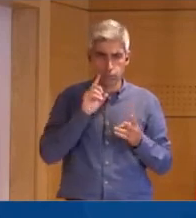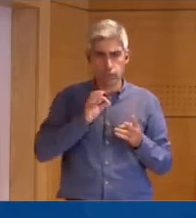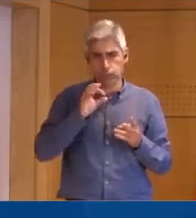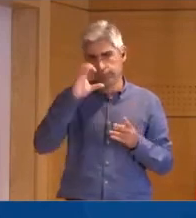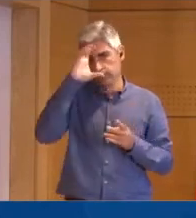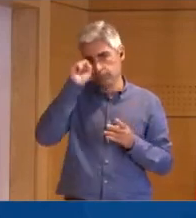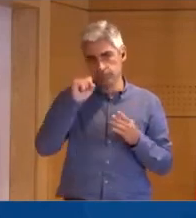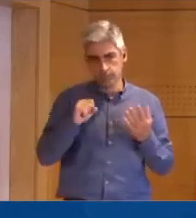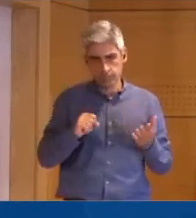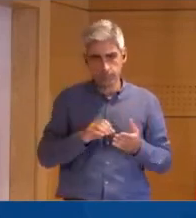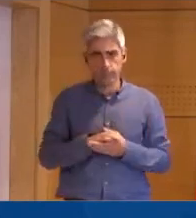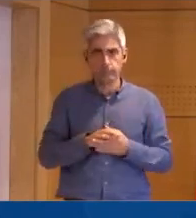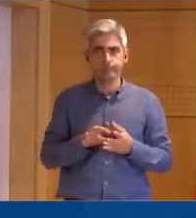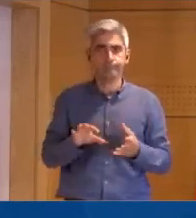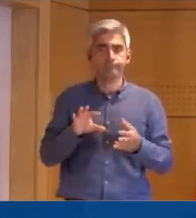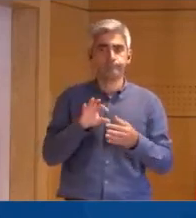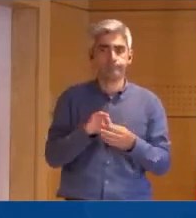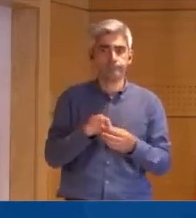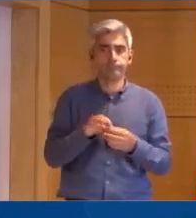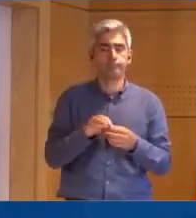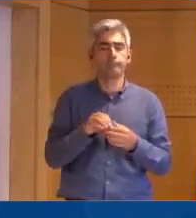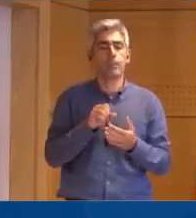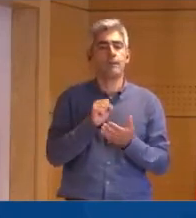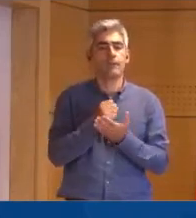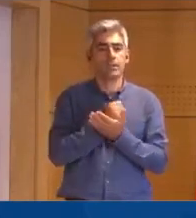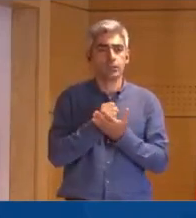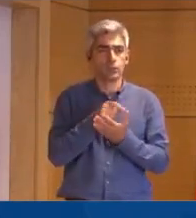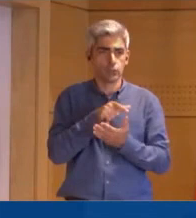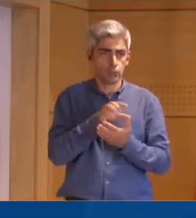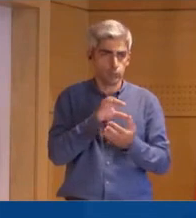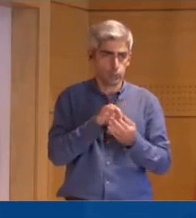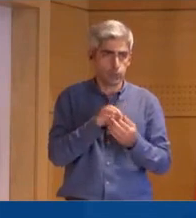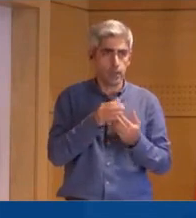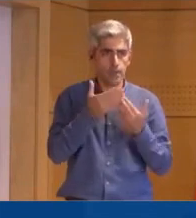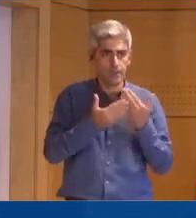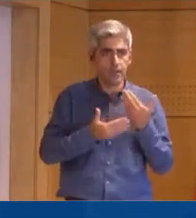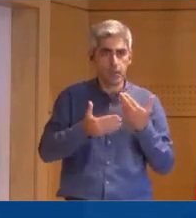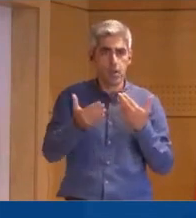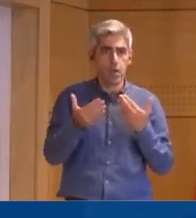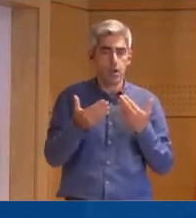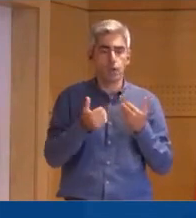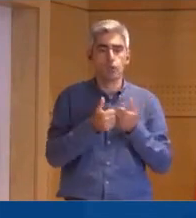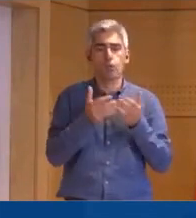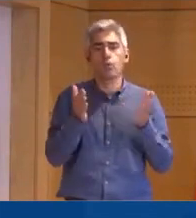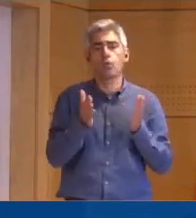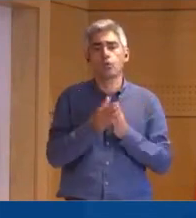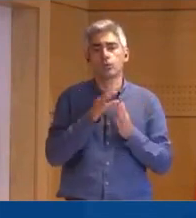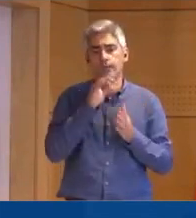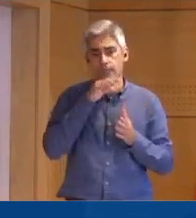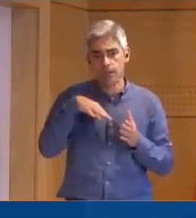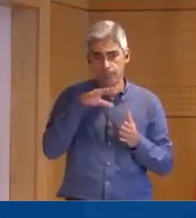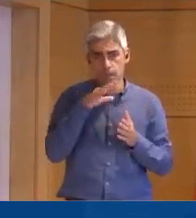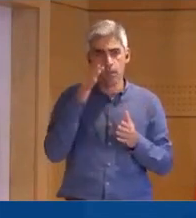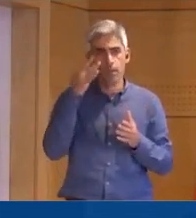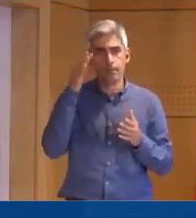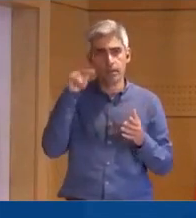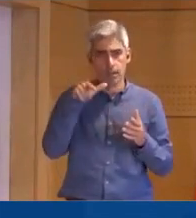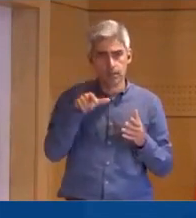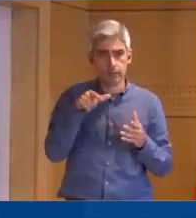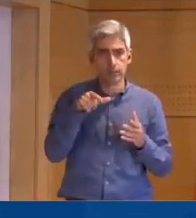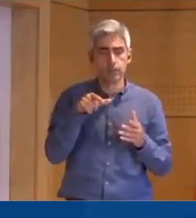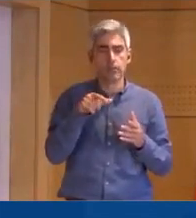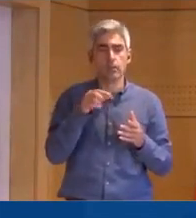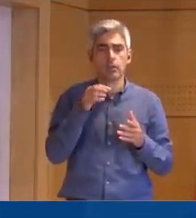Ministra em relação aos vistos. A partir de agora, todas as famílias de imigrantes que